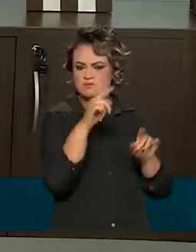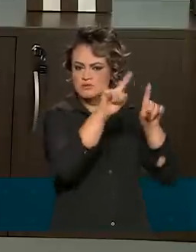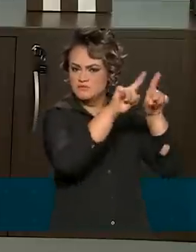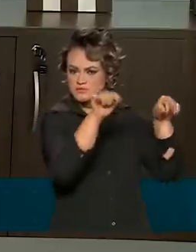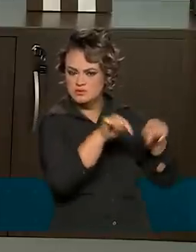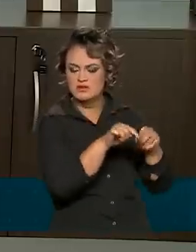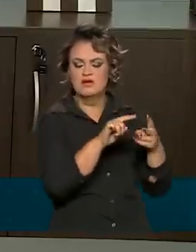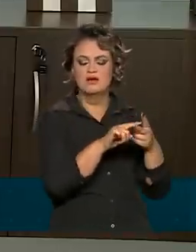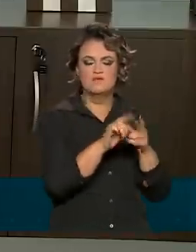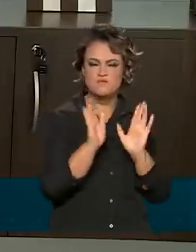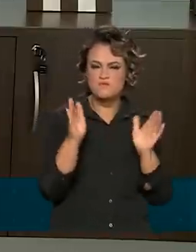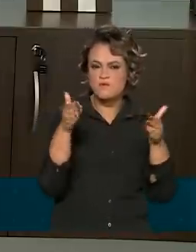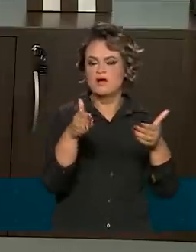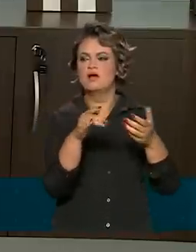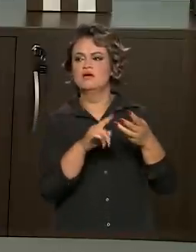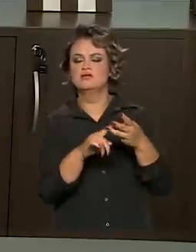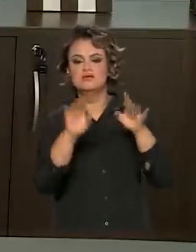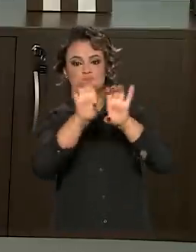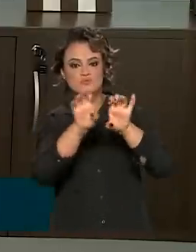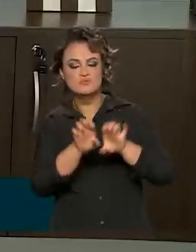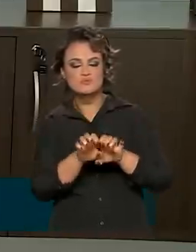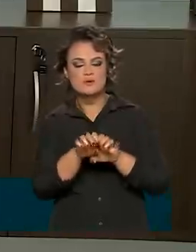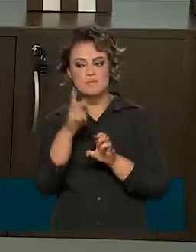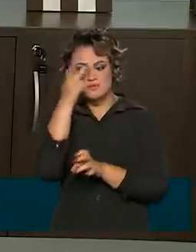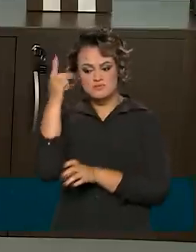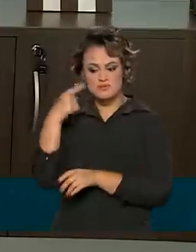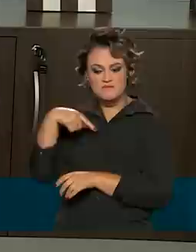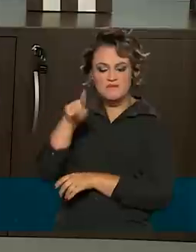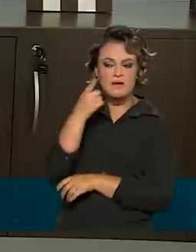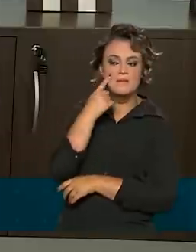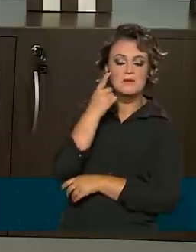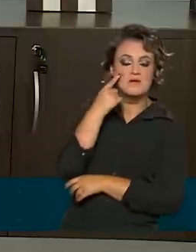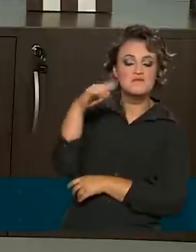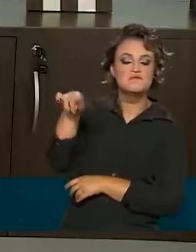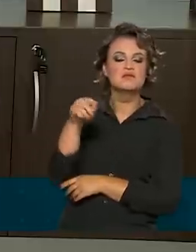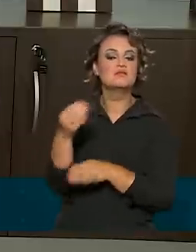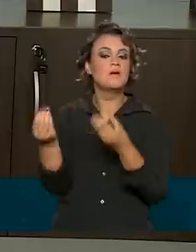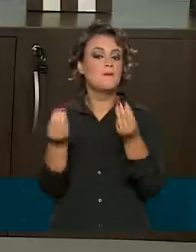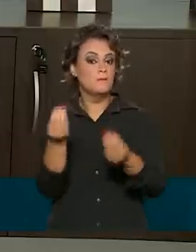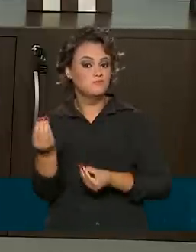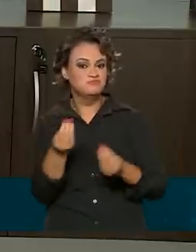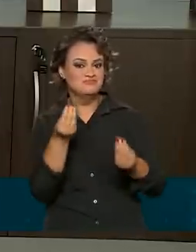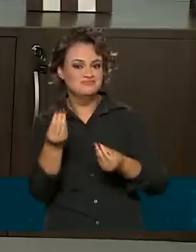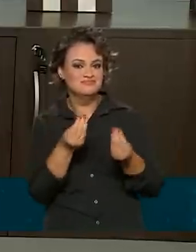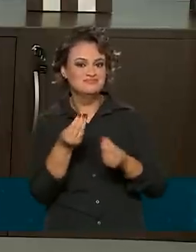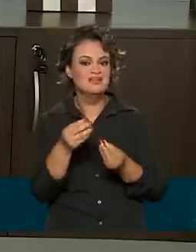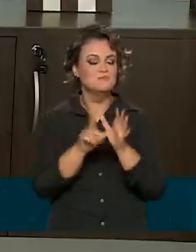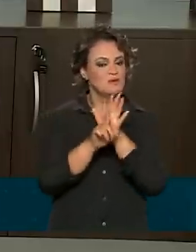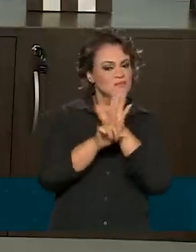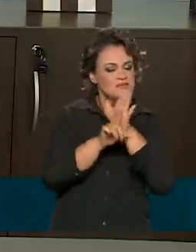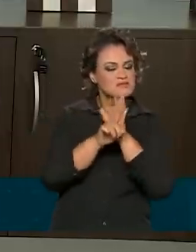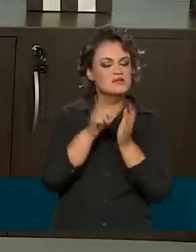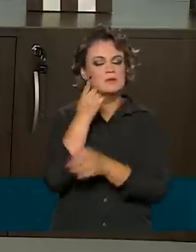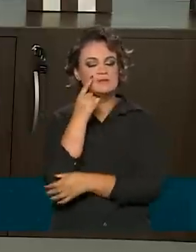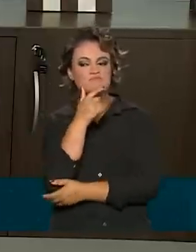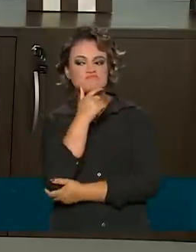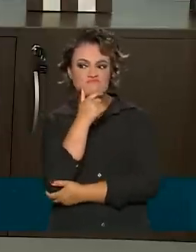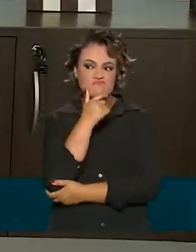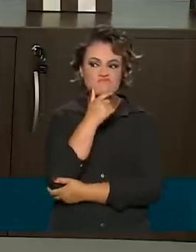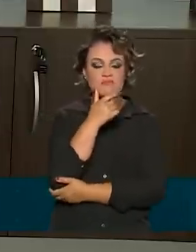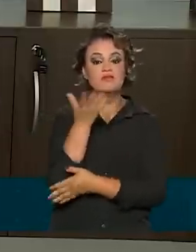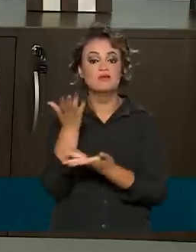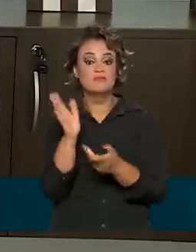capilaridade, de estrutura física à disposição dessa pesquisa para poder